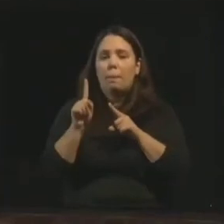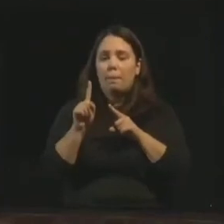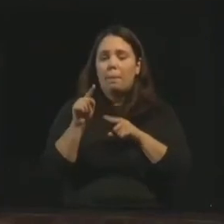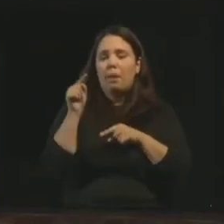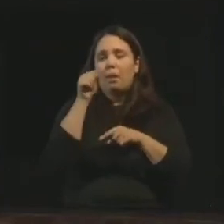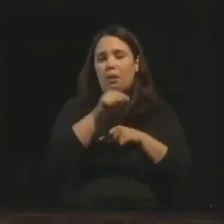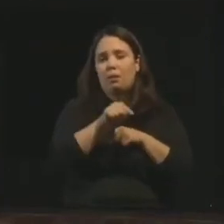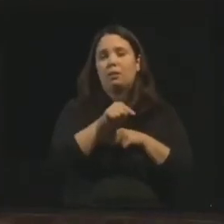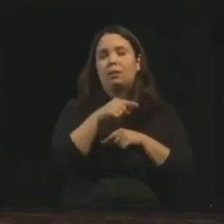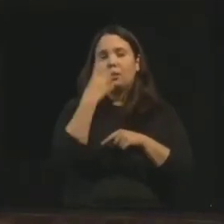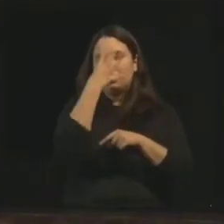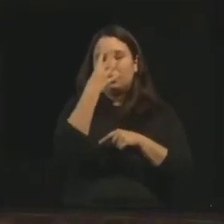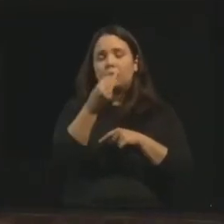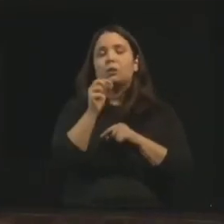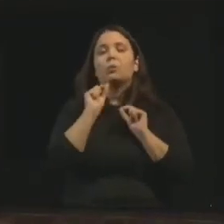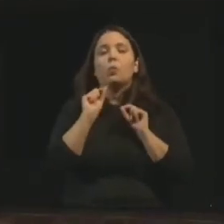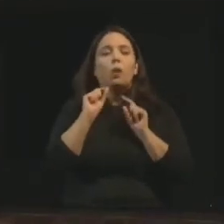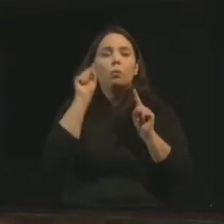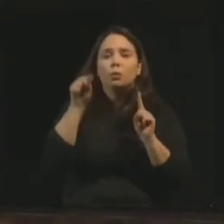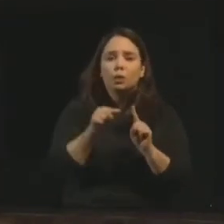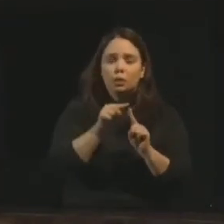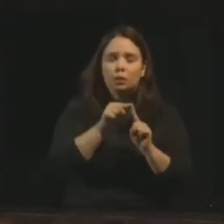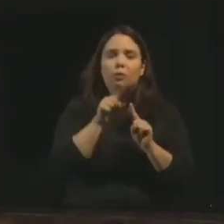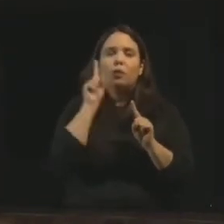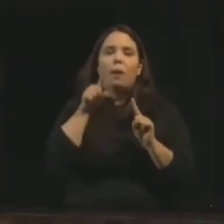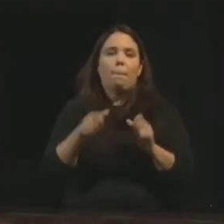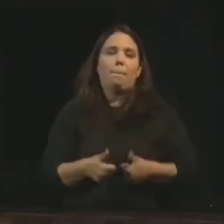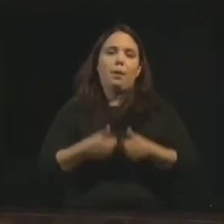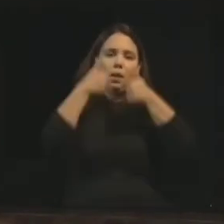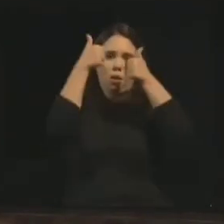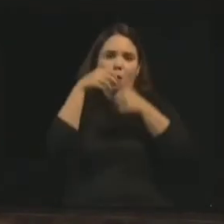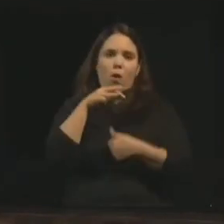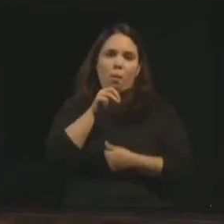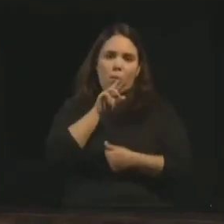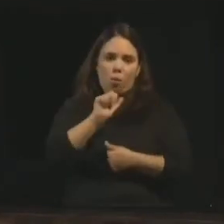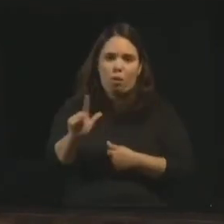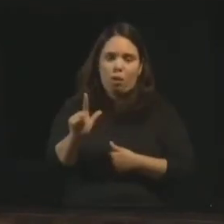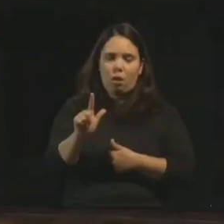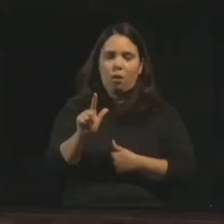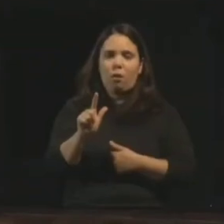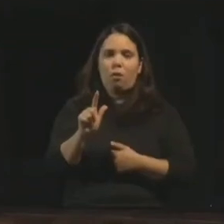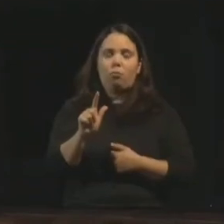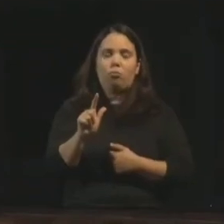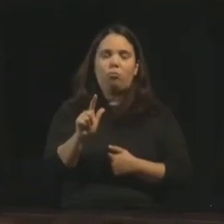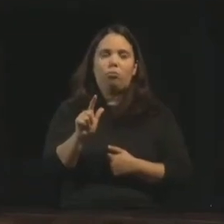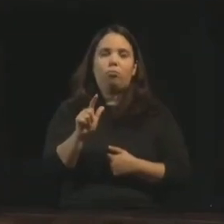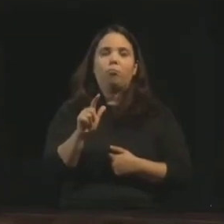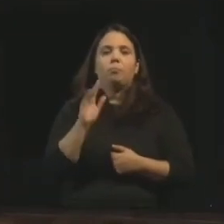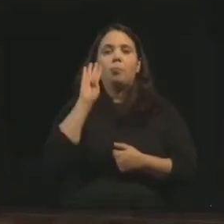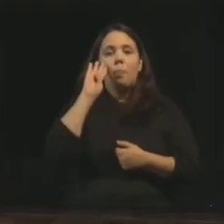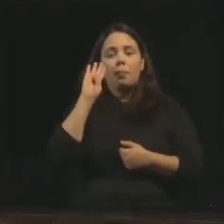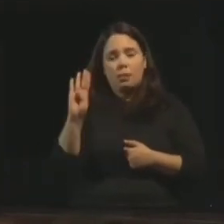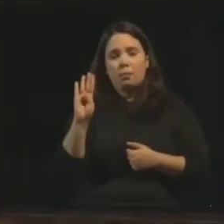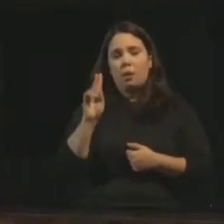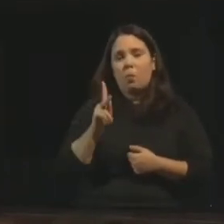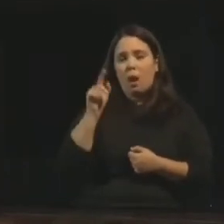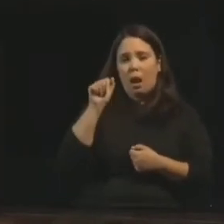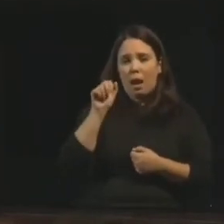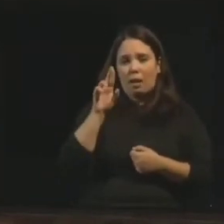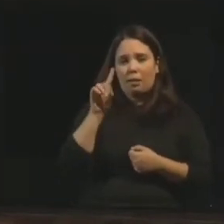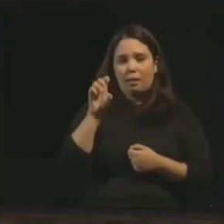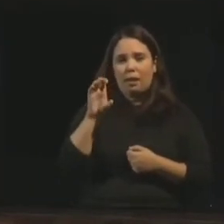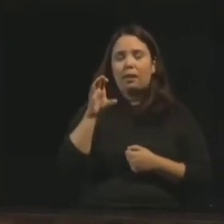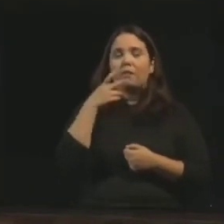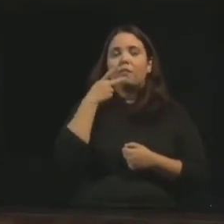Melhoramento moral da humanidade. Por isso que o Niltinho falou que o principal objetivo da reunião mediúnica, como diz Allan Kardec, é o de